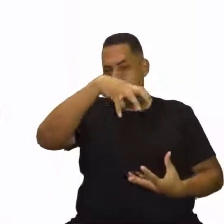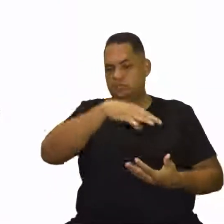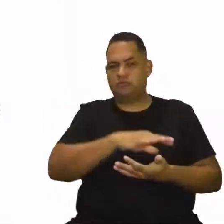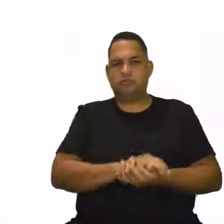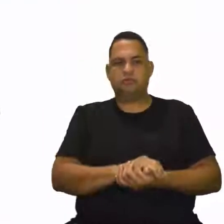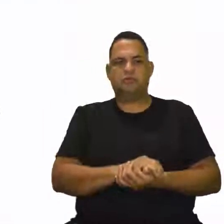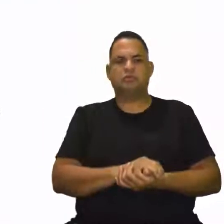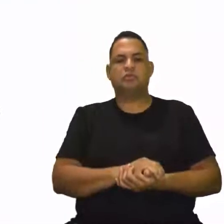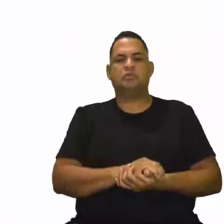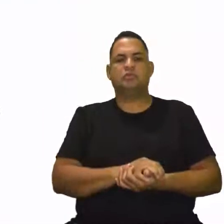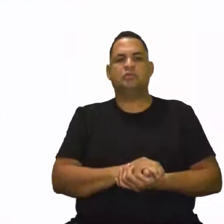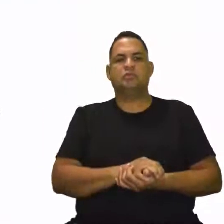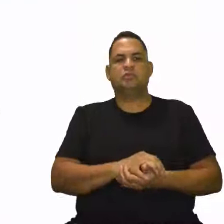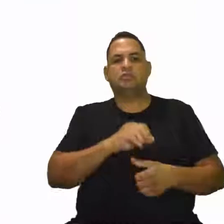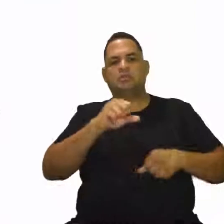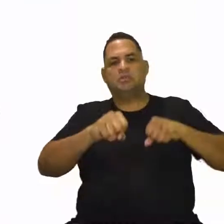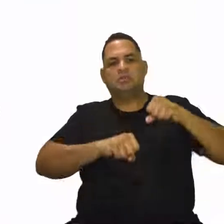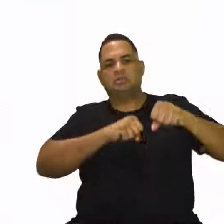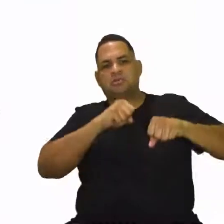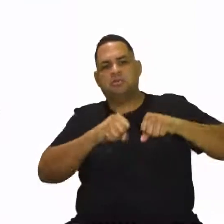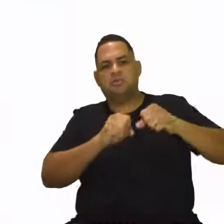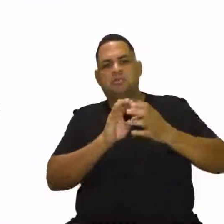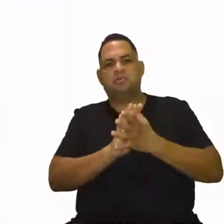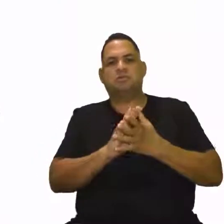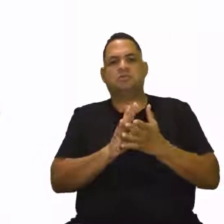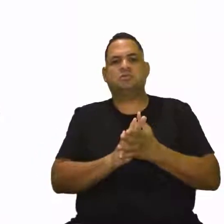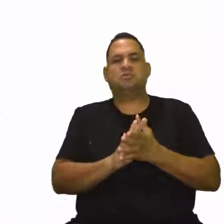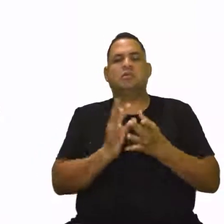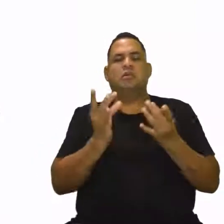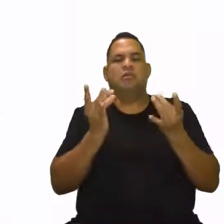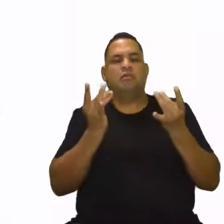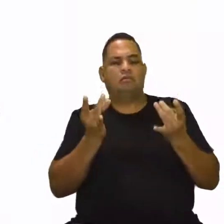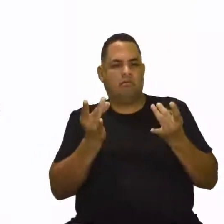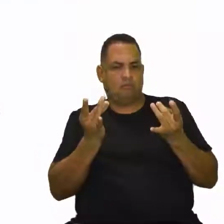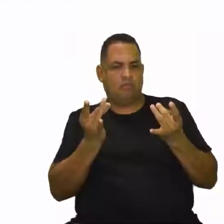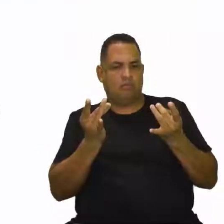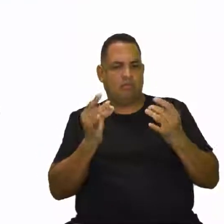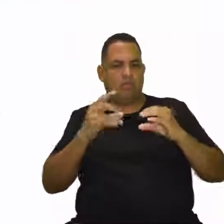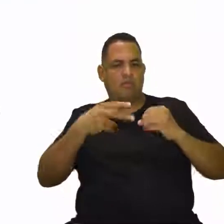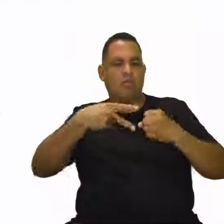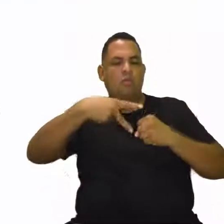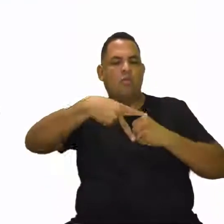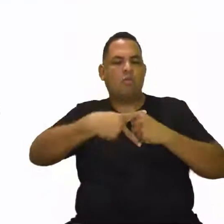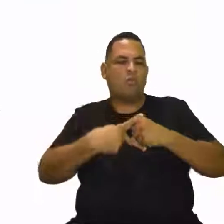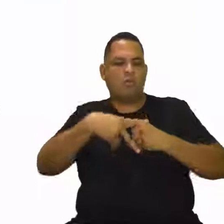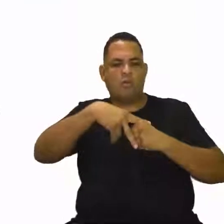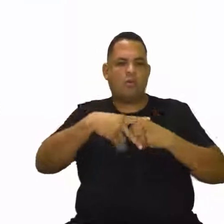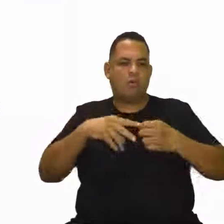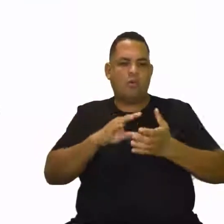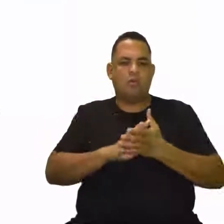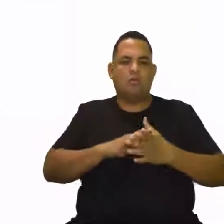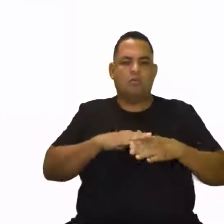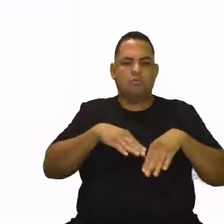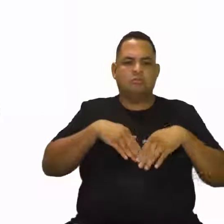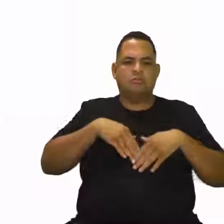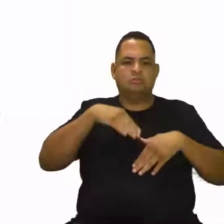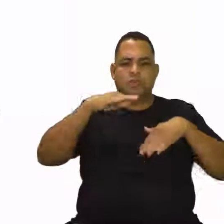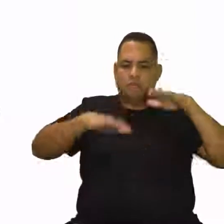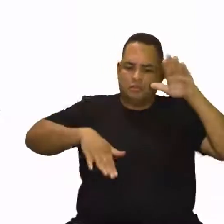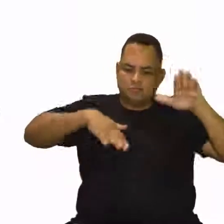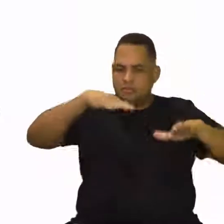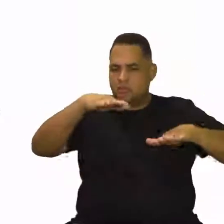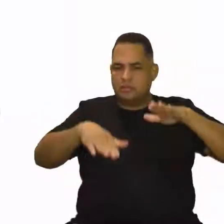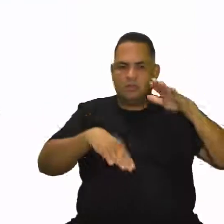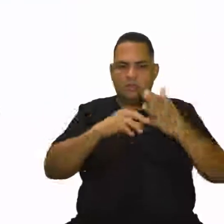trabalha aí com bicicleta, com pilates e yoga, com natação, com corrida e caminhada. E aí, por exemplo,